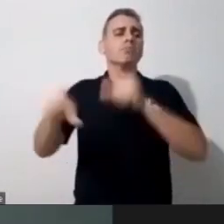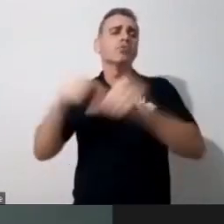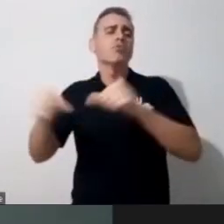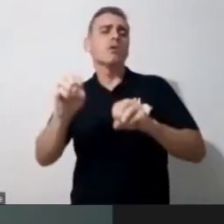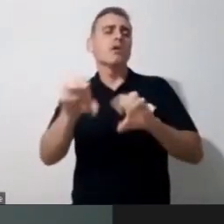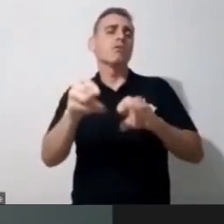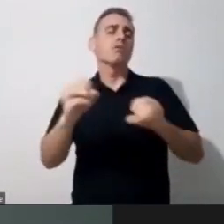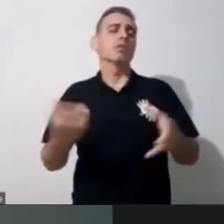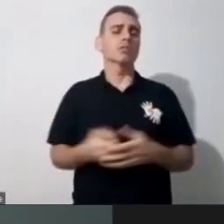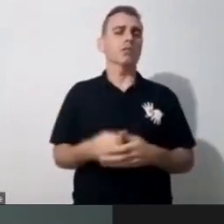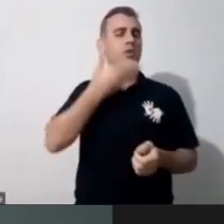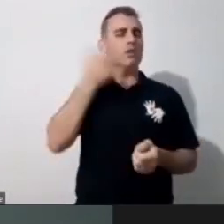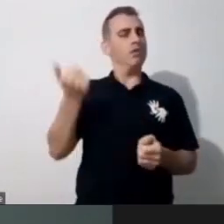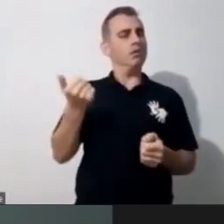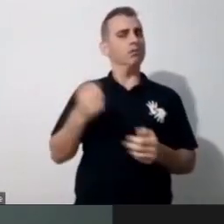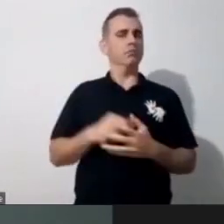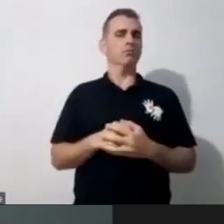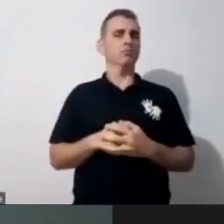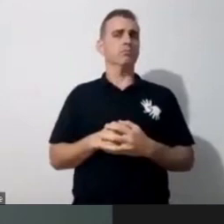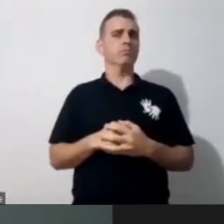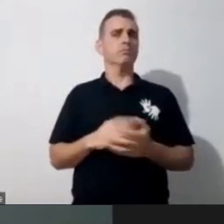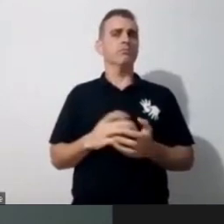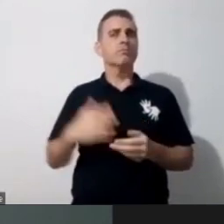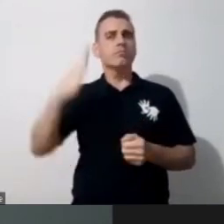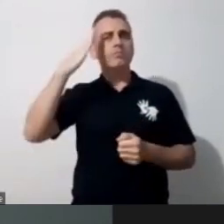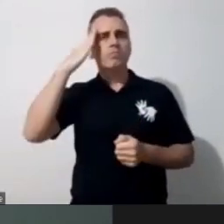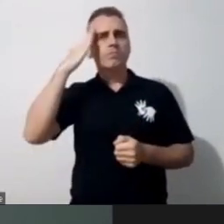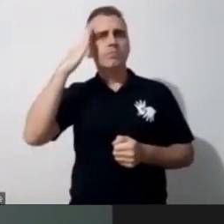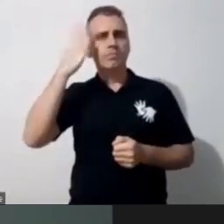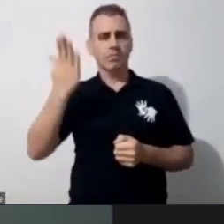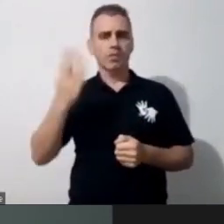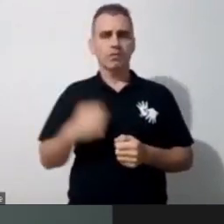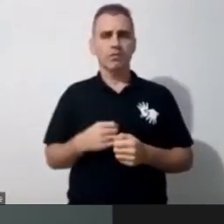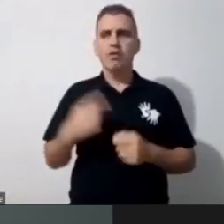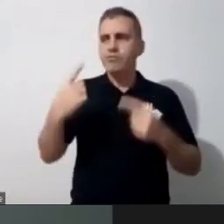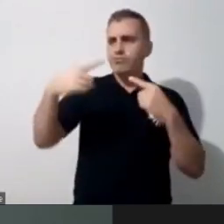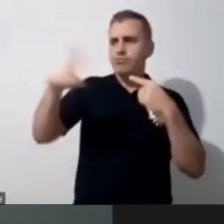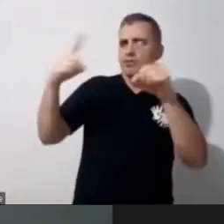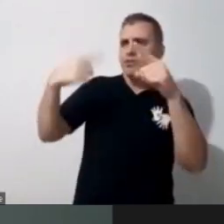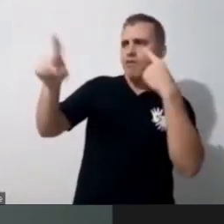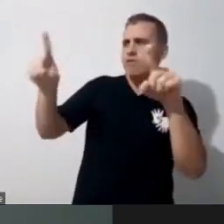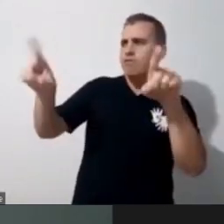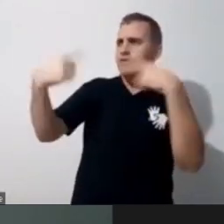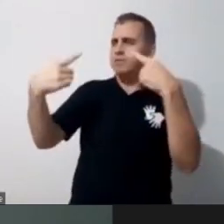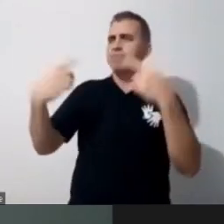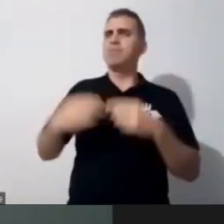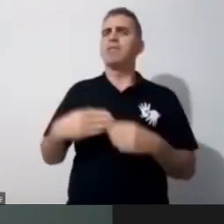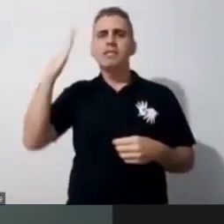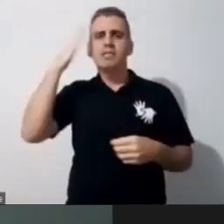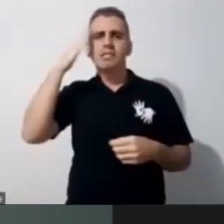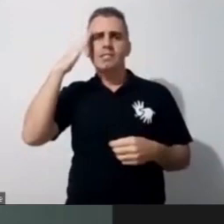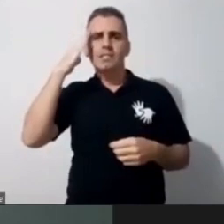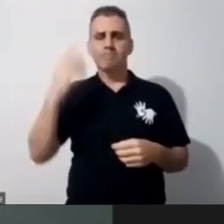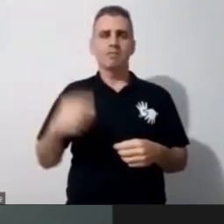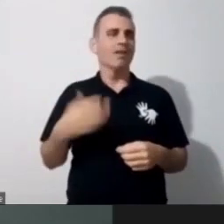daqui a pouco a gente sabe dos inúmeros desafios que existem hoje que não seriam, não é legal acontecer,